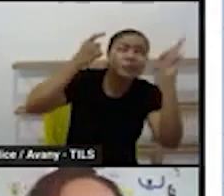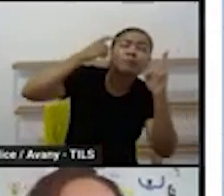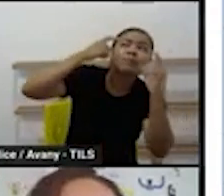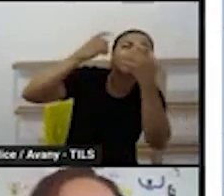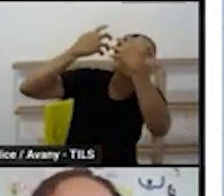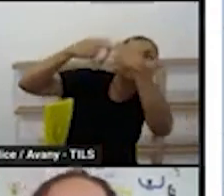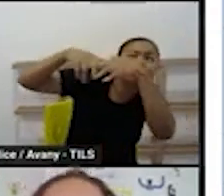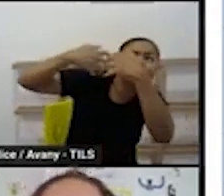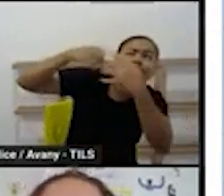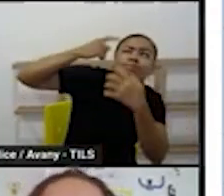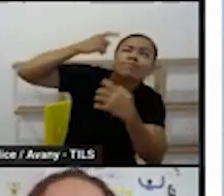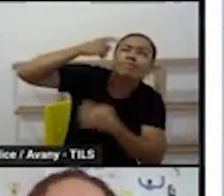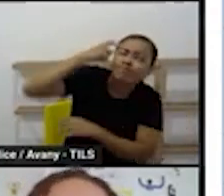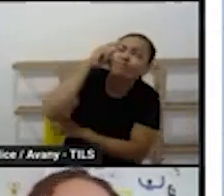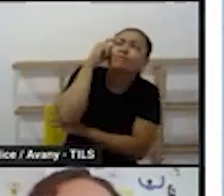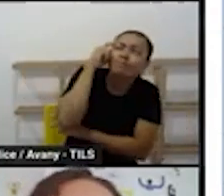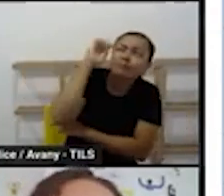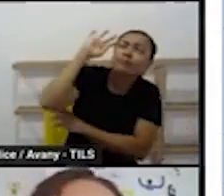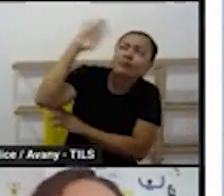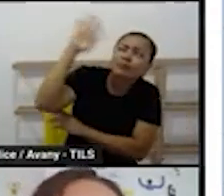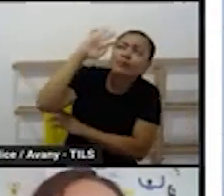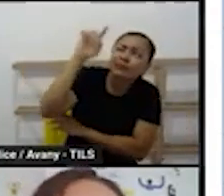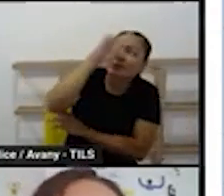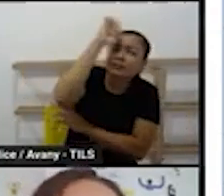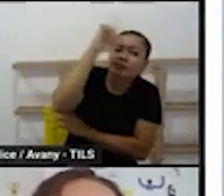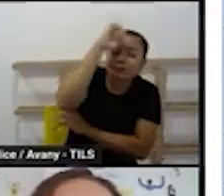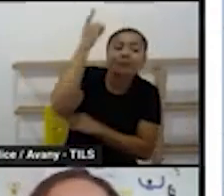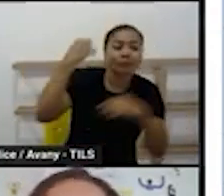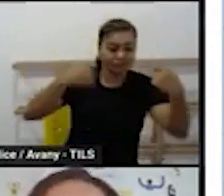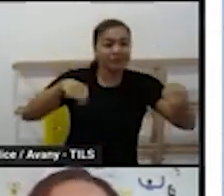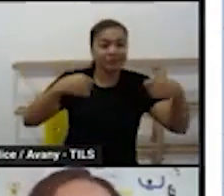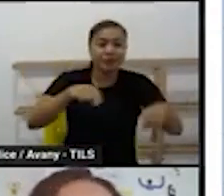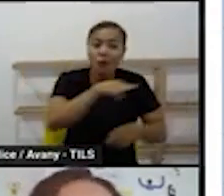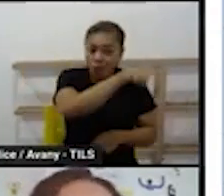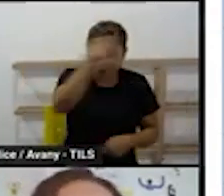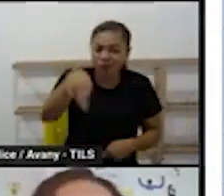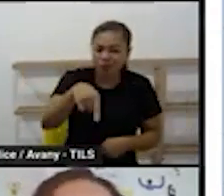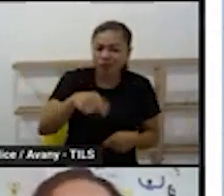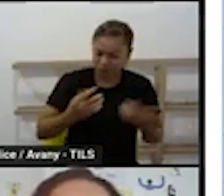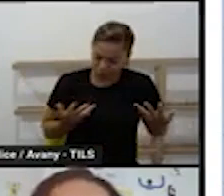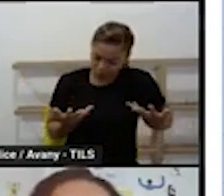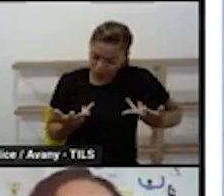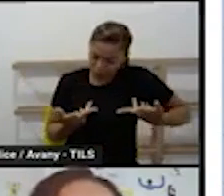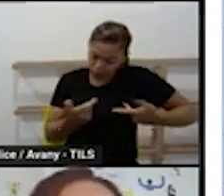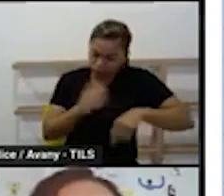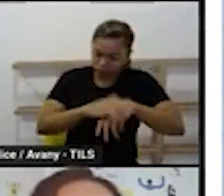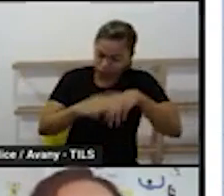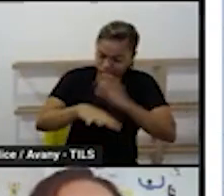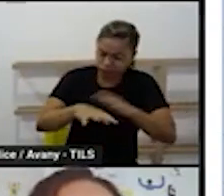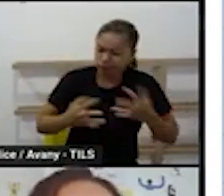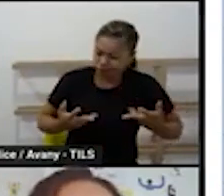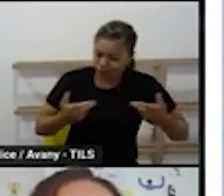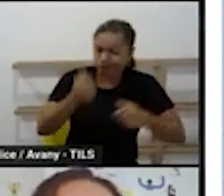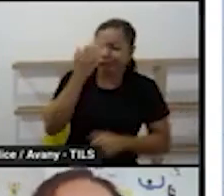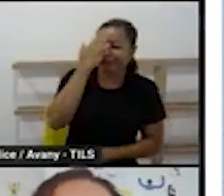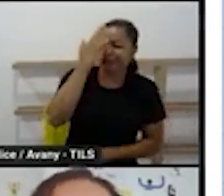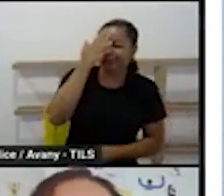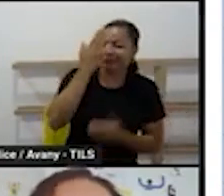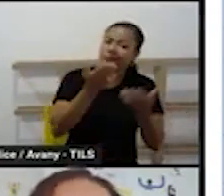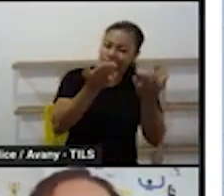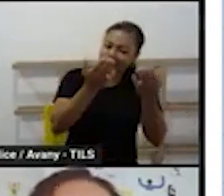criativos e vocês têm uma bagagem já grande na rede então eu sei que essas rotinas elas vão ser